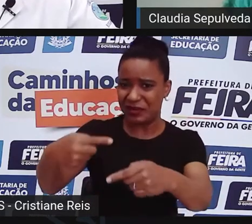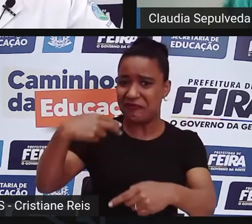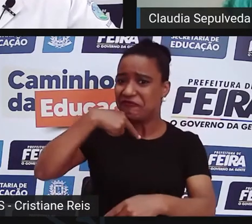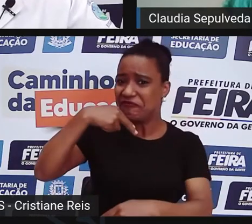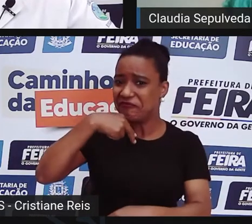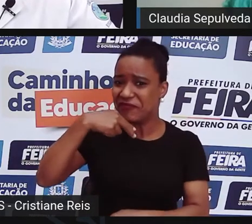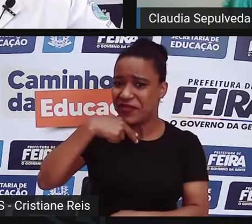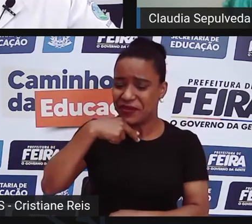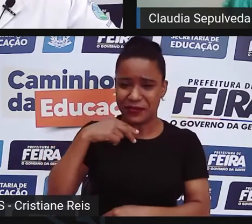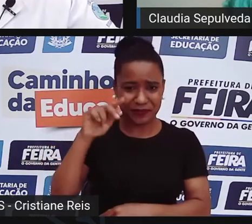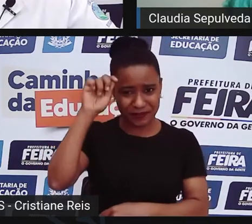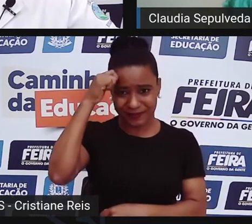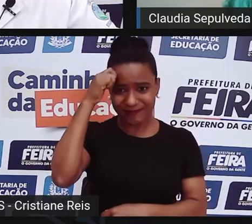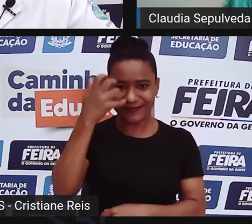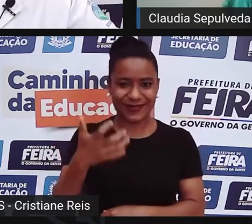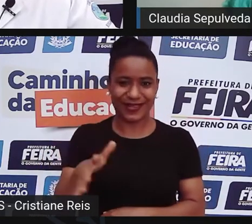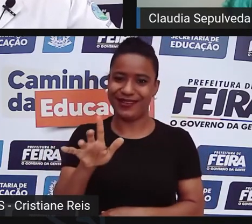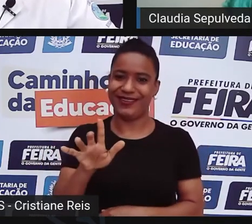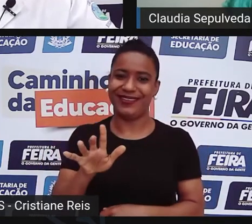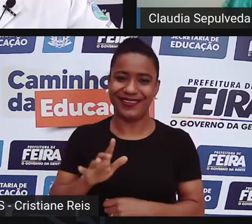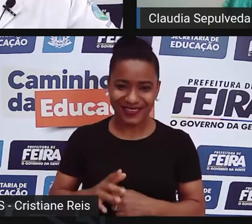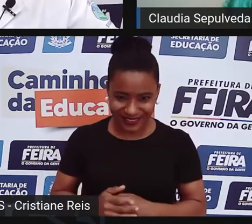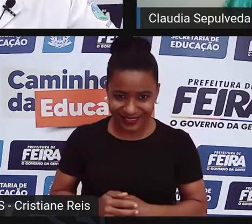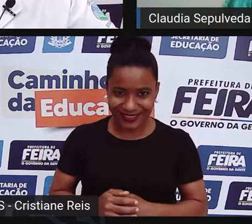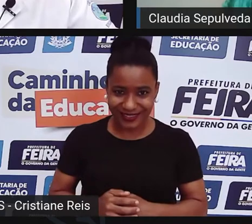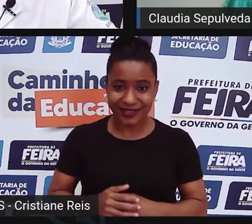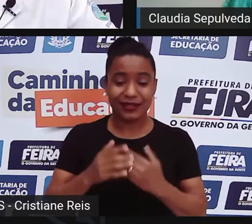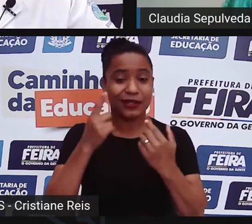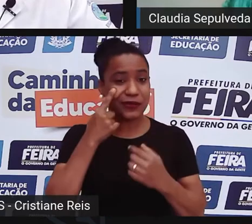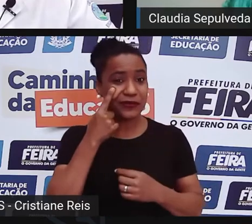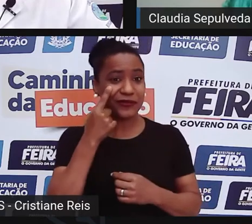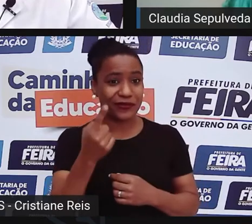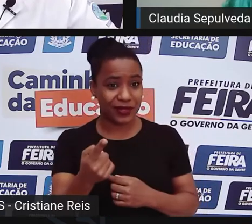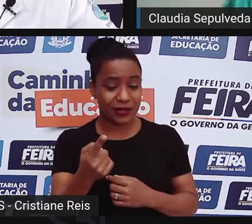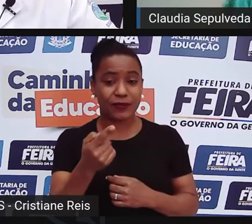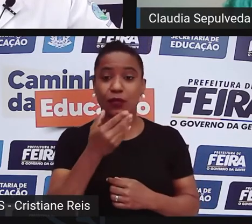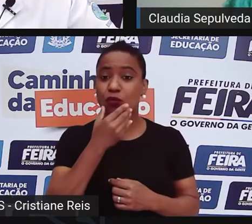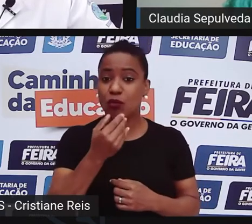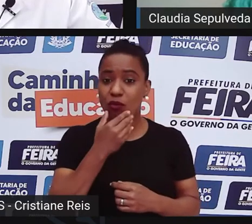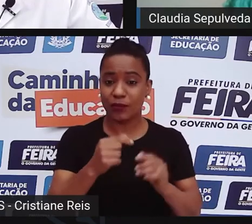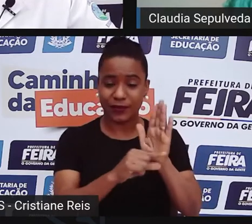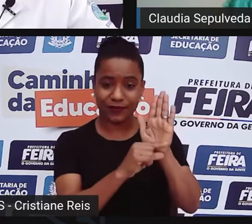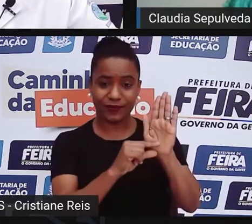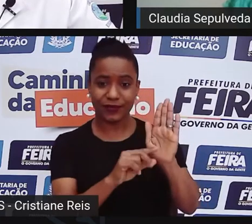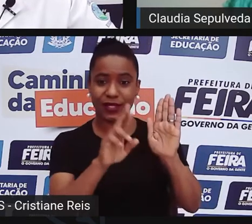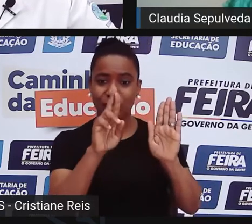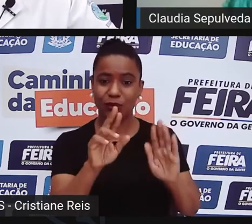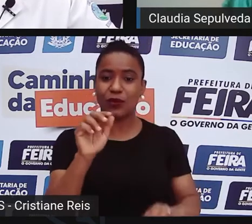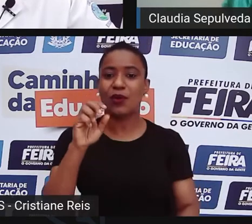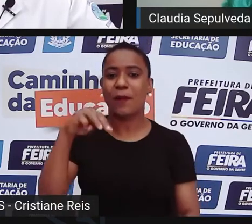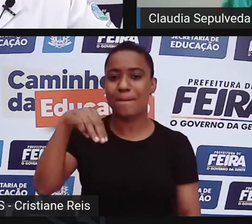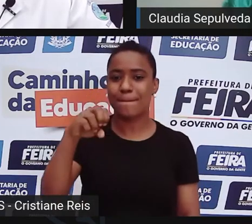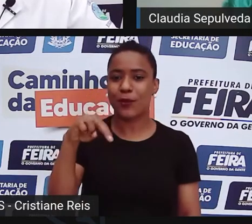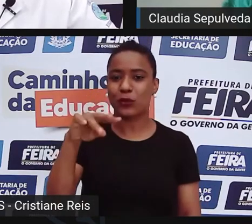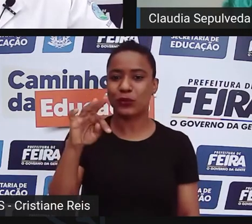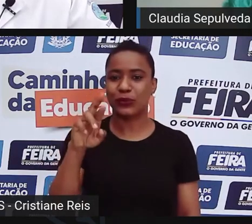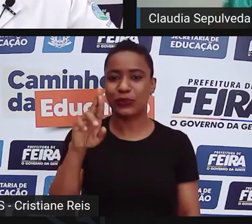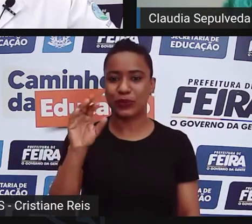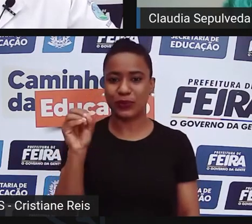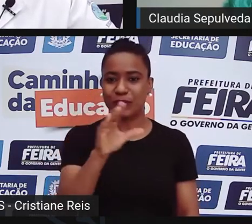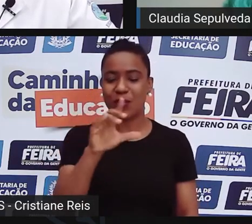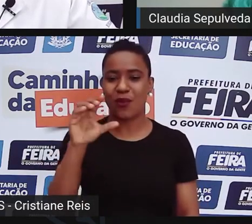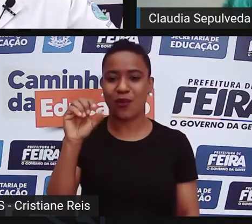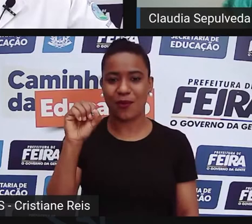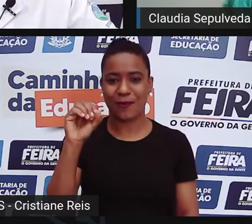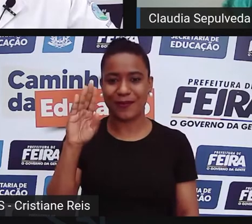temos toda uma discussão sobre o racismo na obra de Monteiro Lobato, que gerou uma grande polêmica em 2011, o Monteiro Lobato